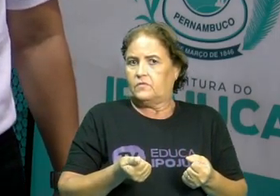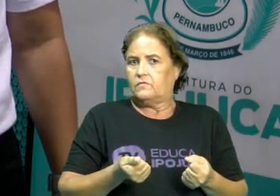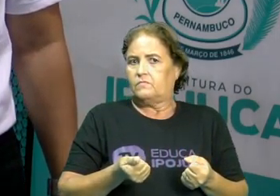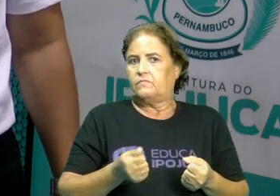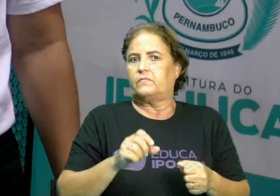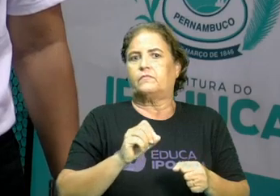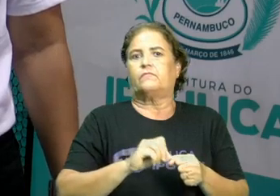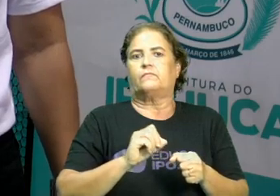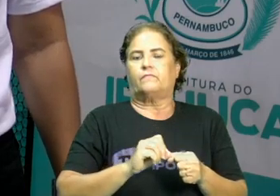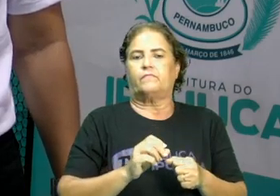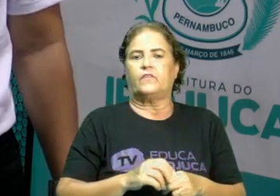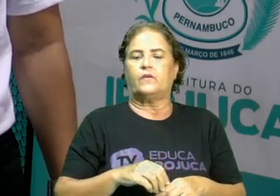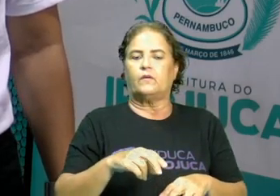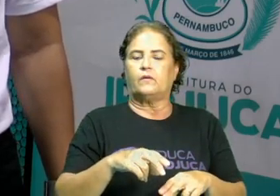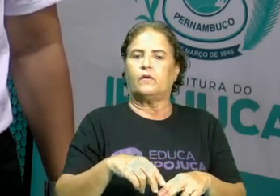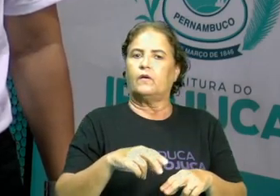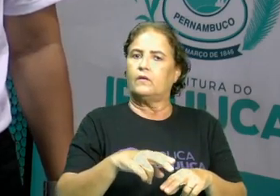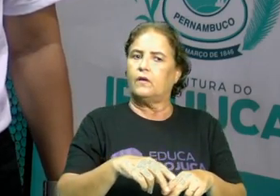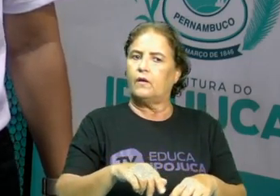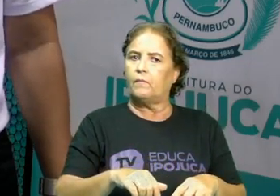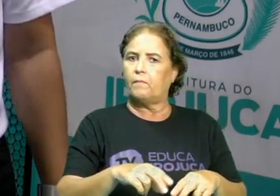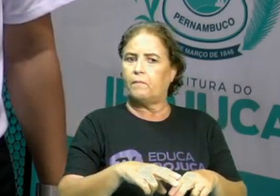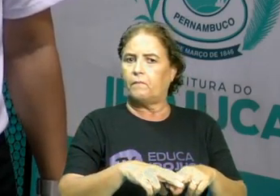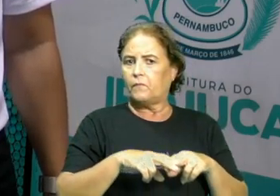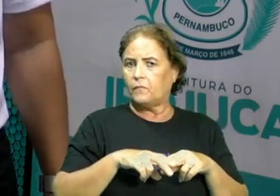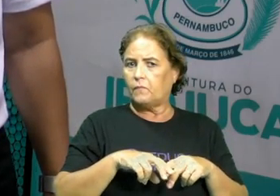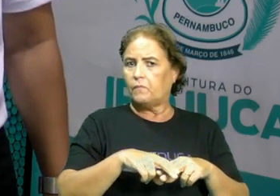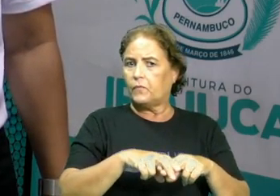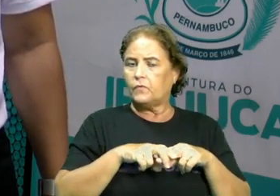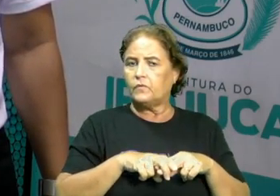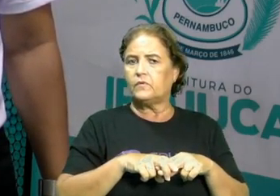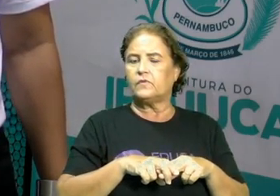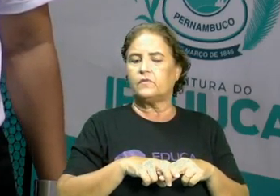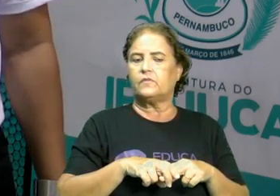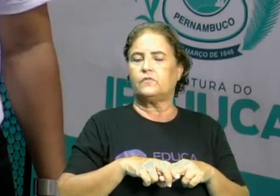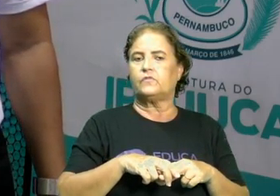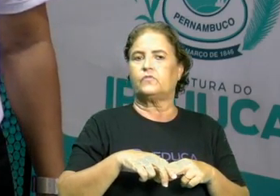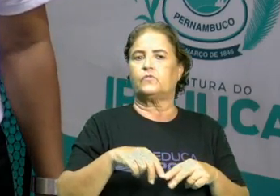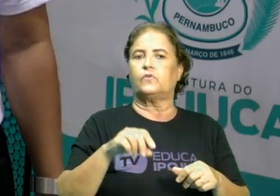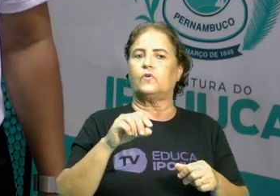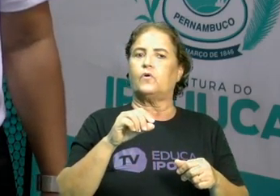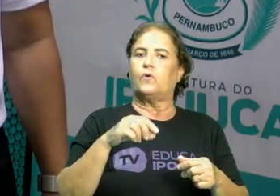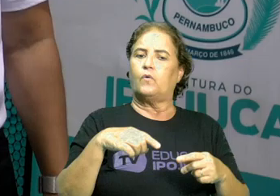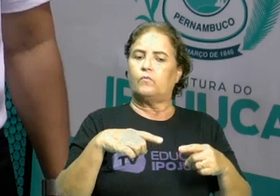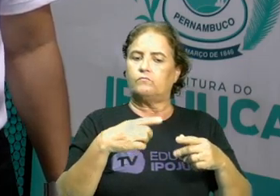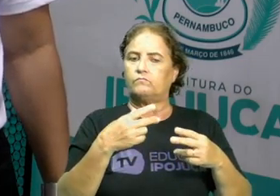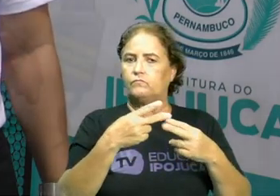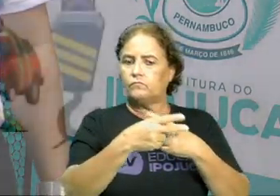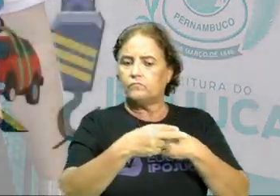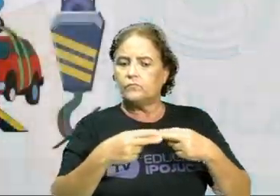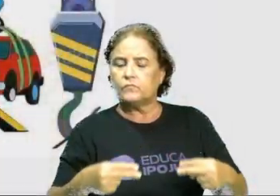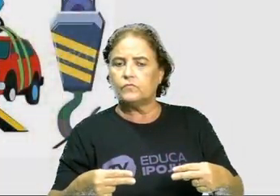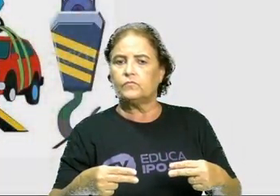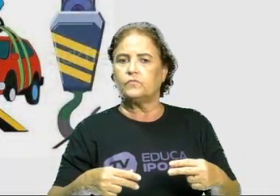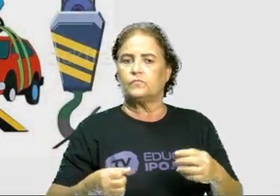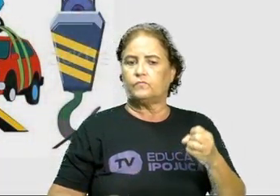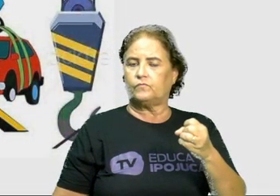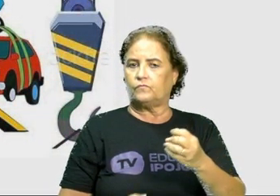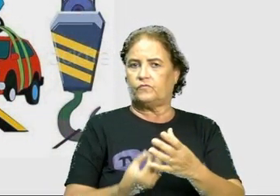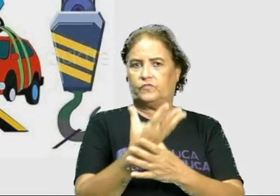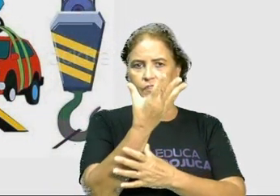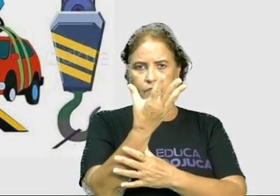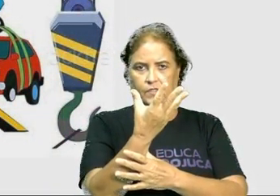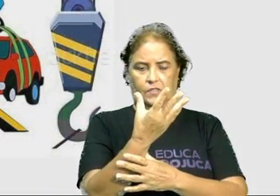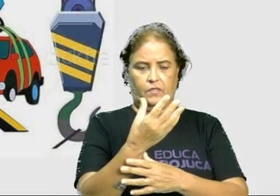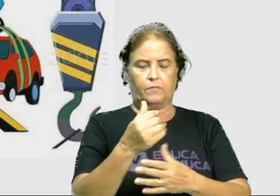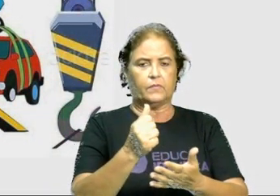foi para isso que as máquinas simples foram inventadas. Para diminuir, para minimizar essa